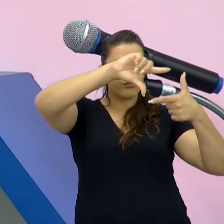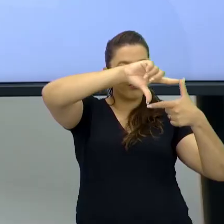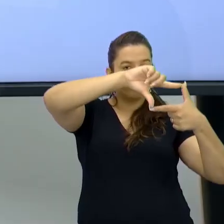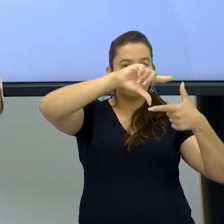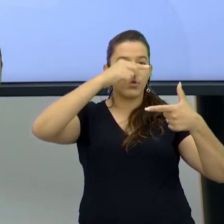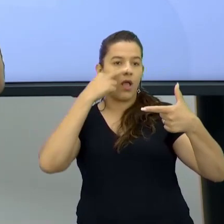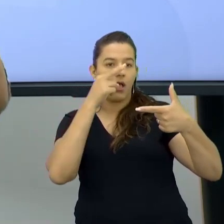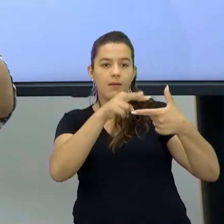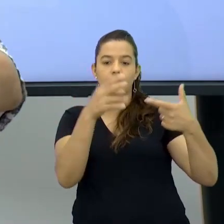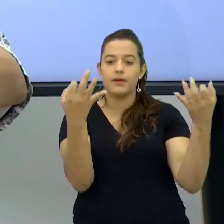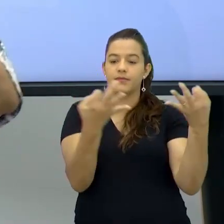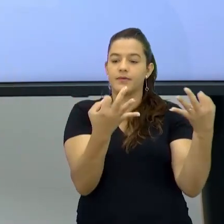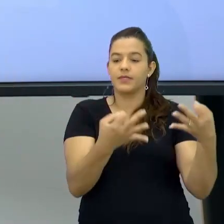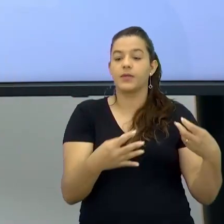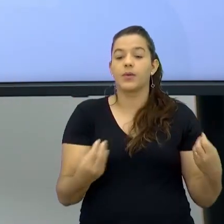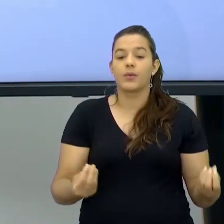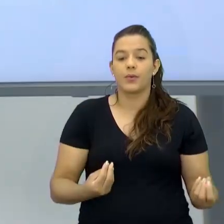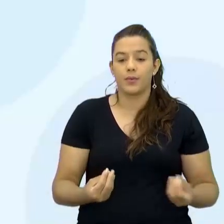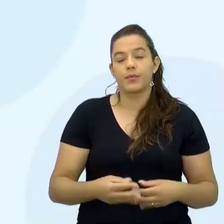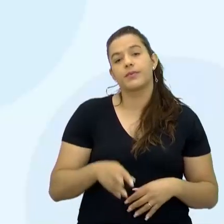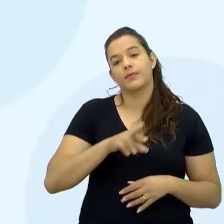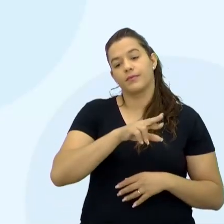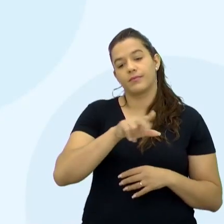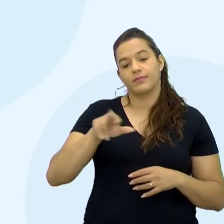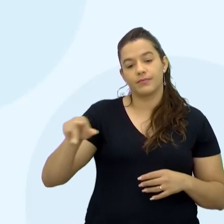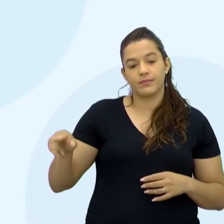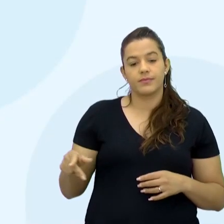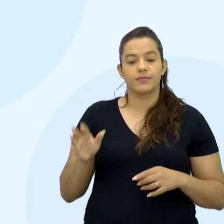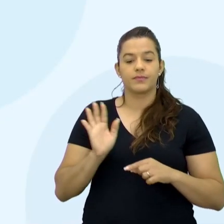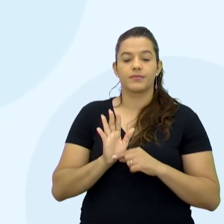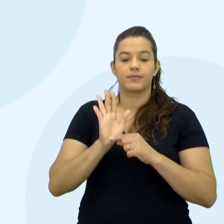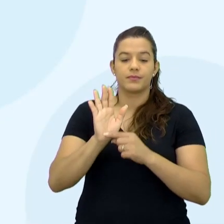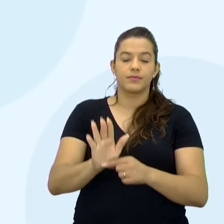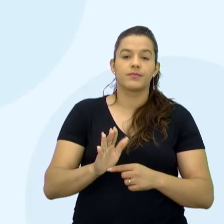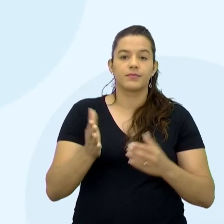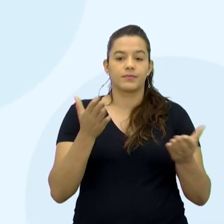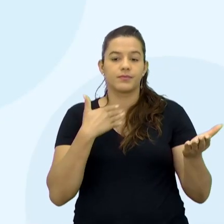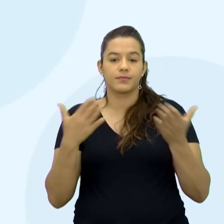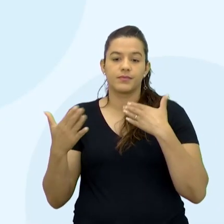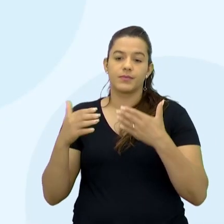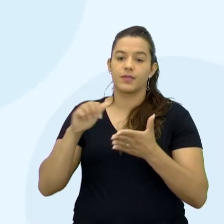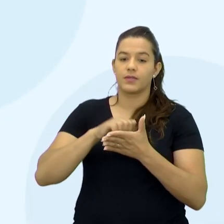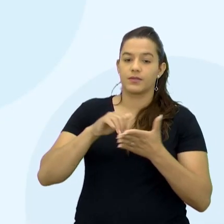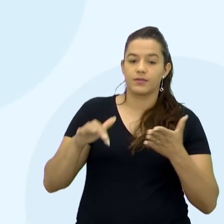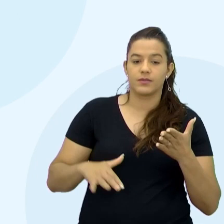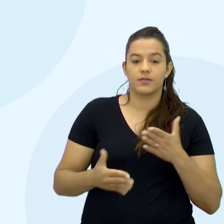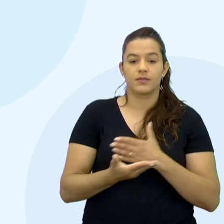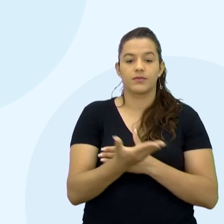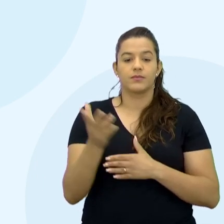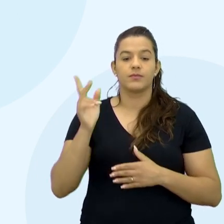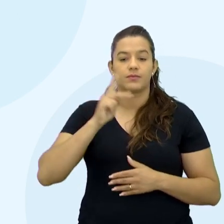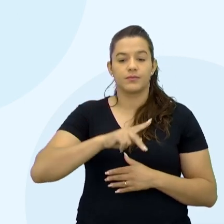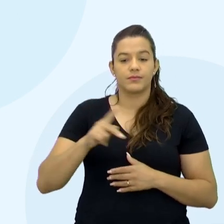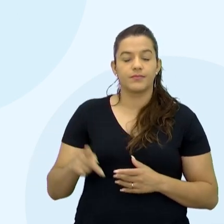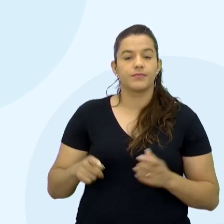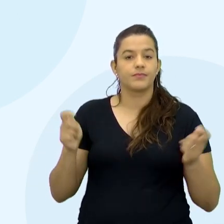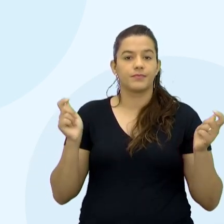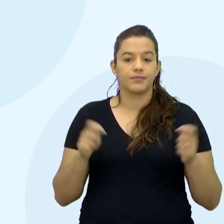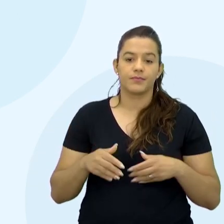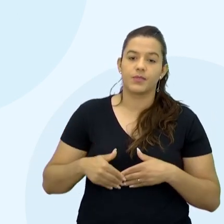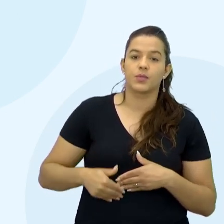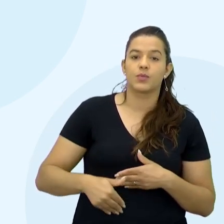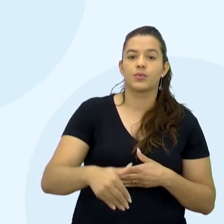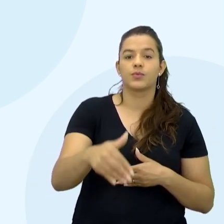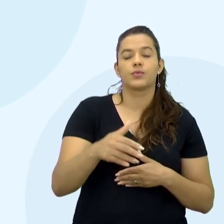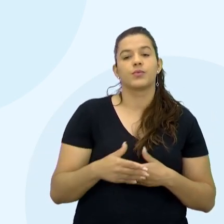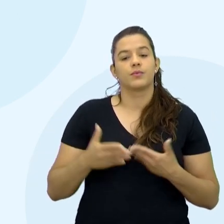É isso E nós temos muitas questões norteadoras Que tem aí Então a atividade de hoje Para os professores né Darem seguimento